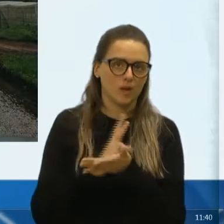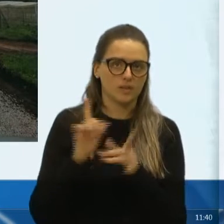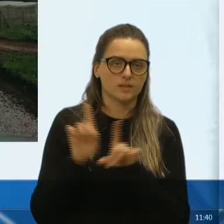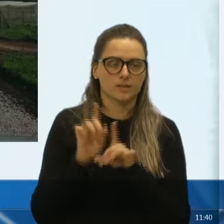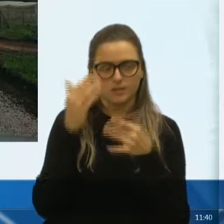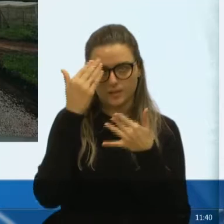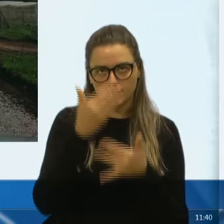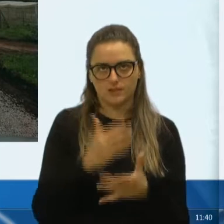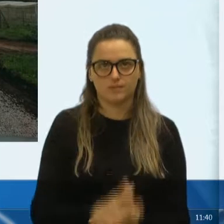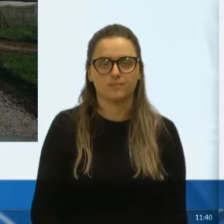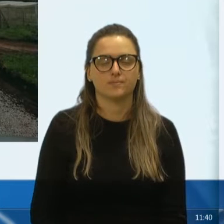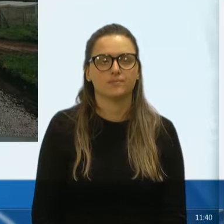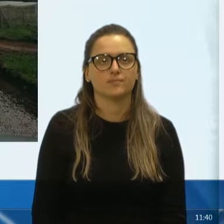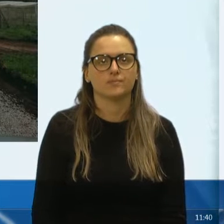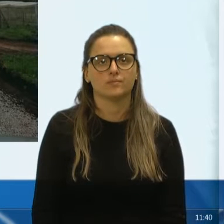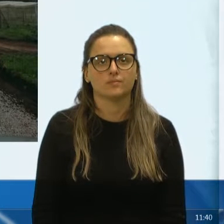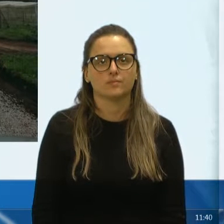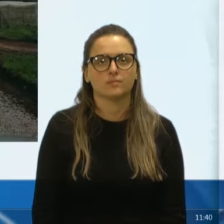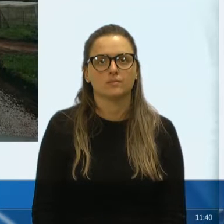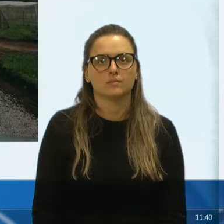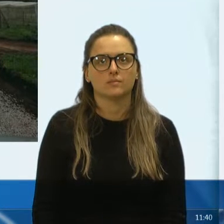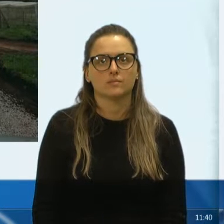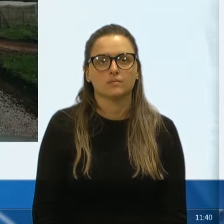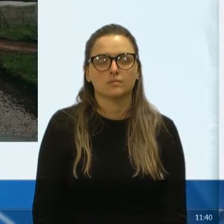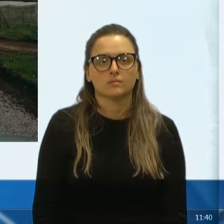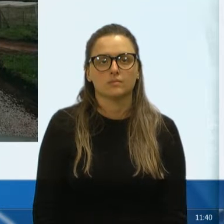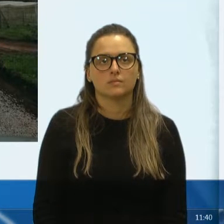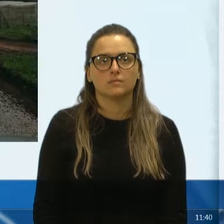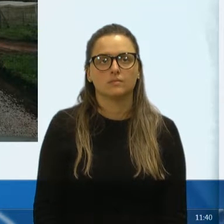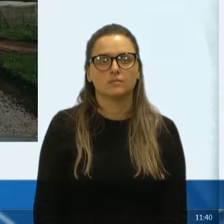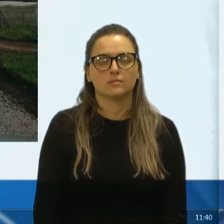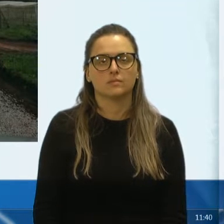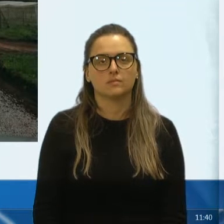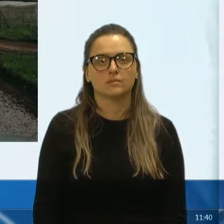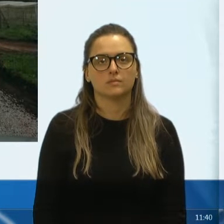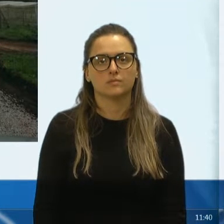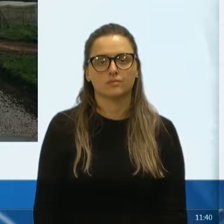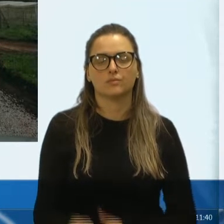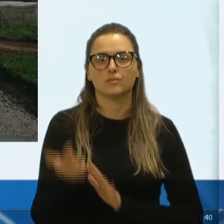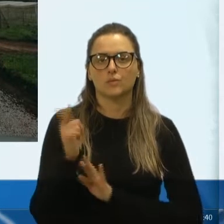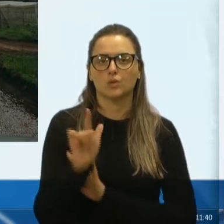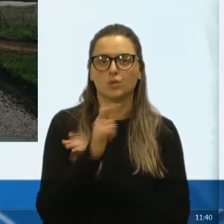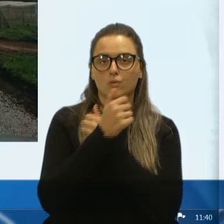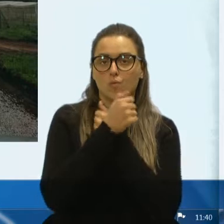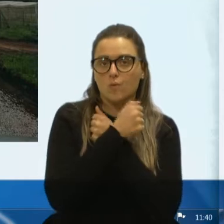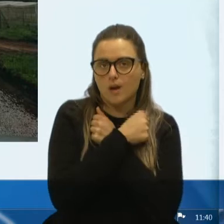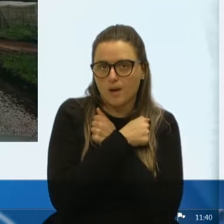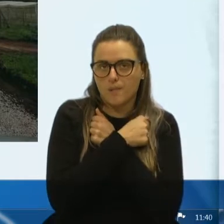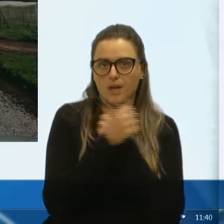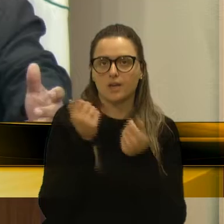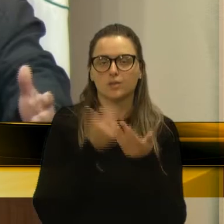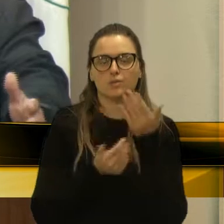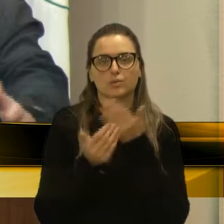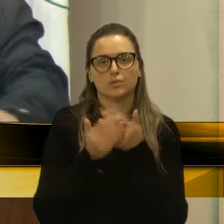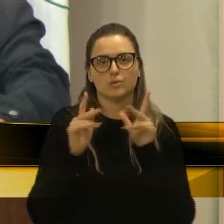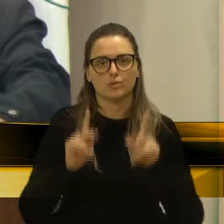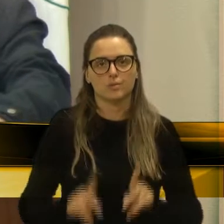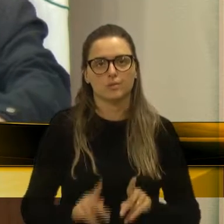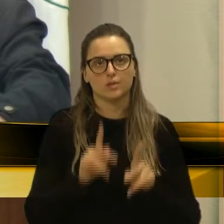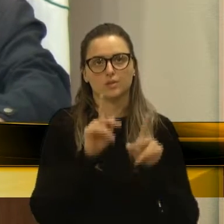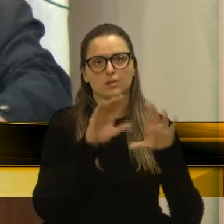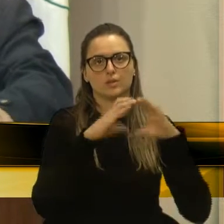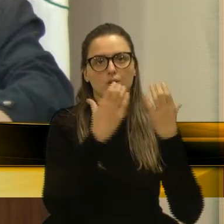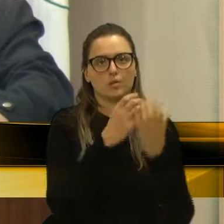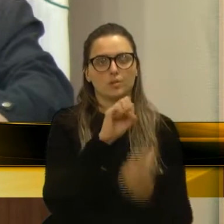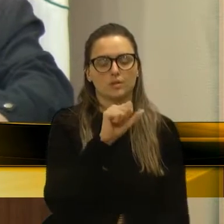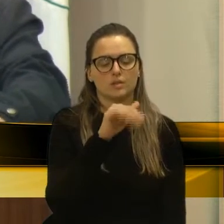agradecendo. Então, mais uma vez, quero deixar aqui um abraço, a todo o pessoal lá, de Santa Bárbara